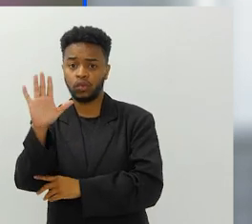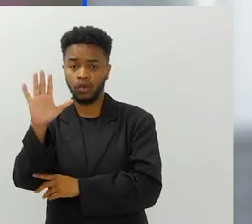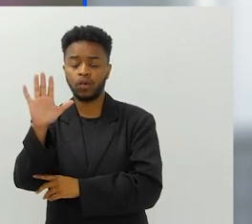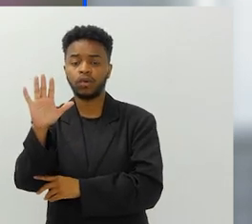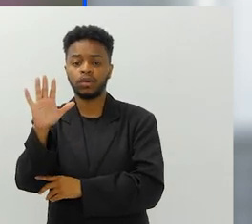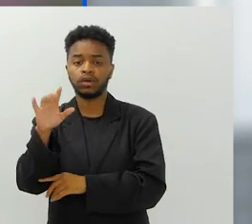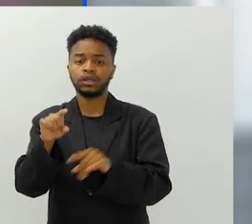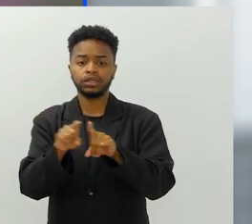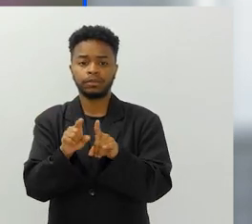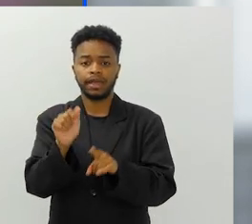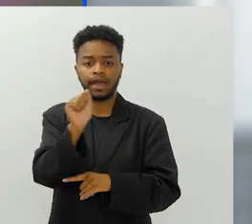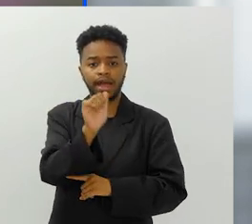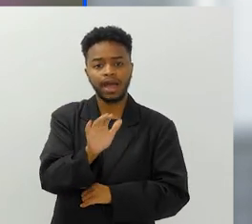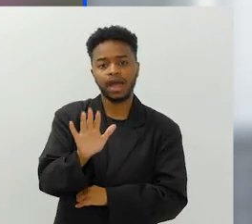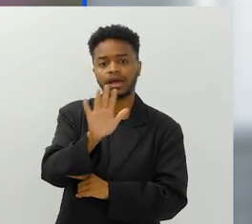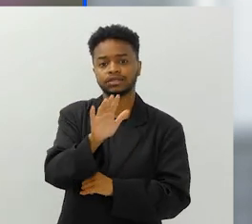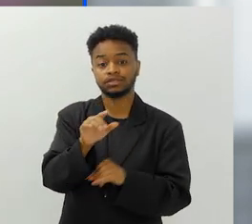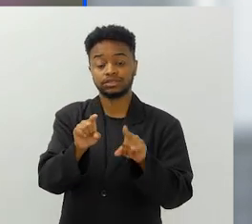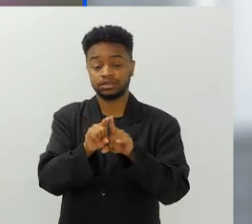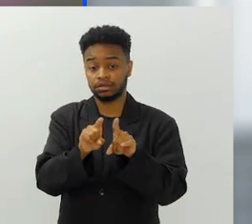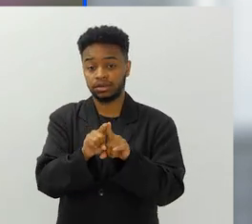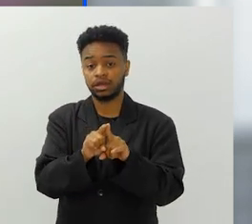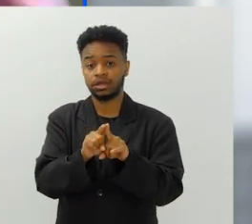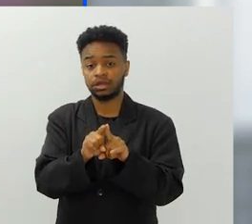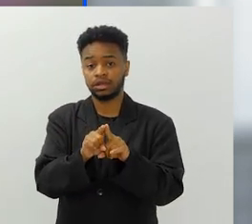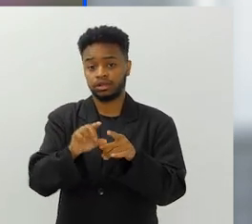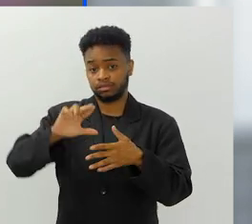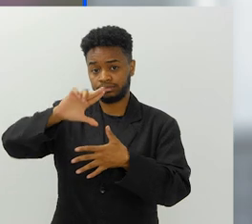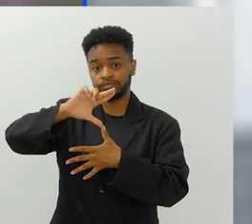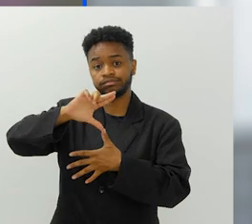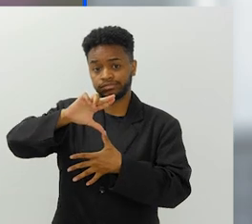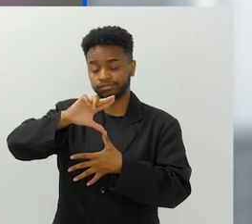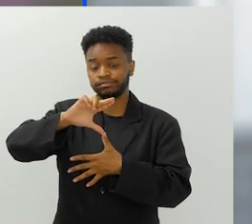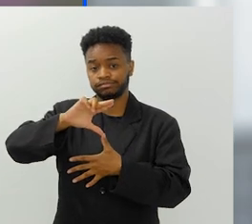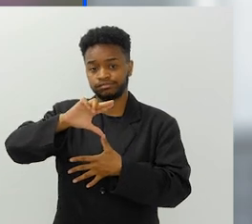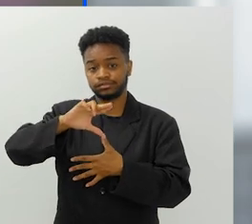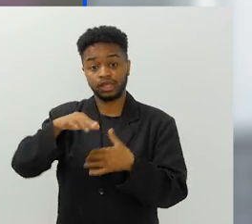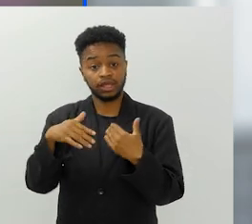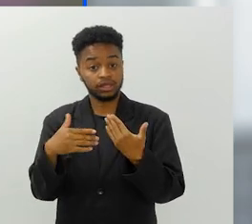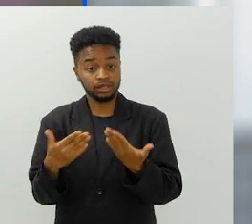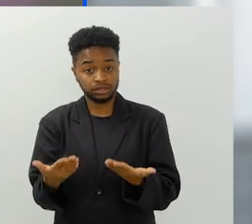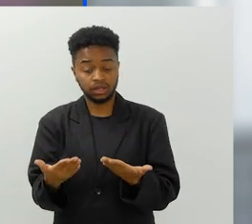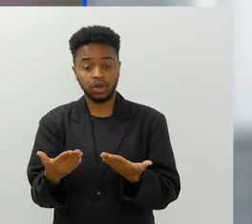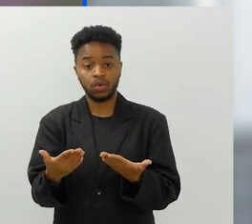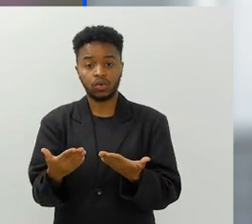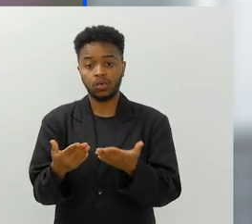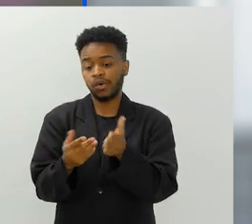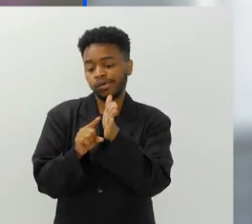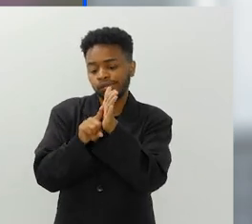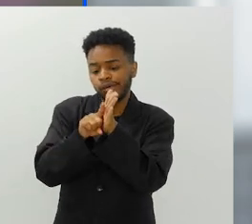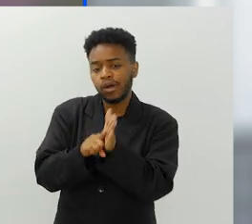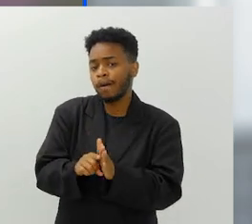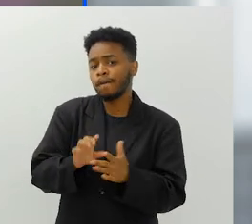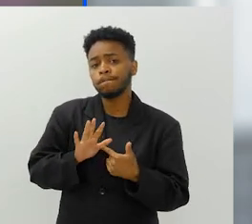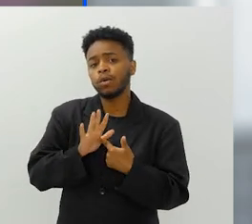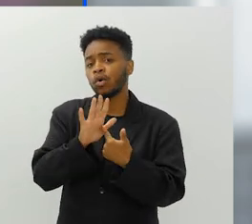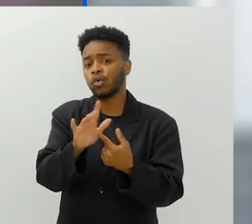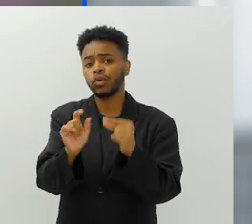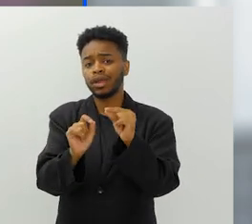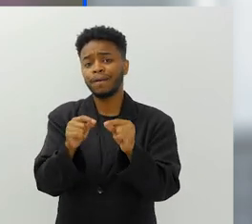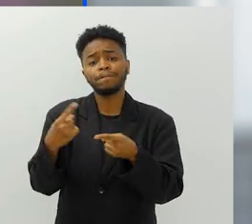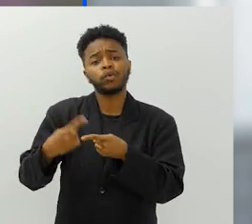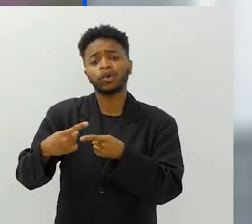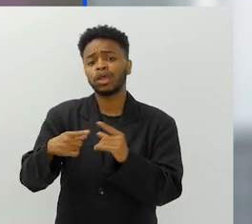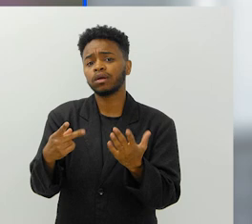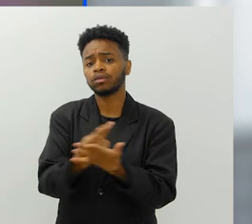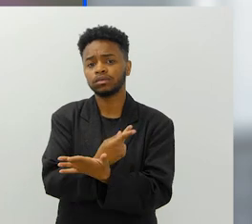europeus, asiáticos, inclusive latino-americanos. E o diagnóstico para